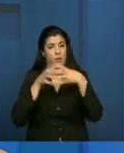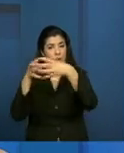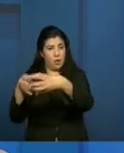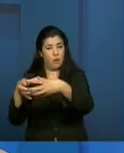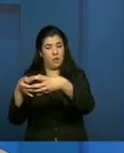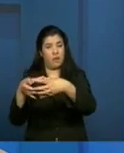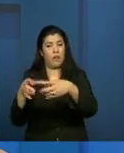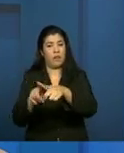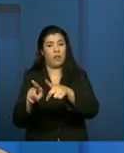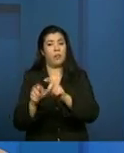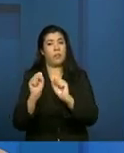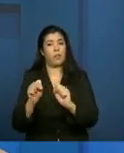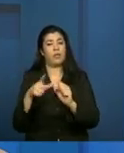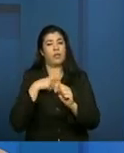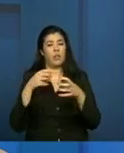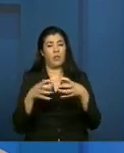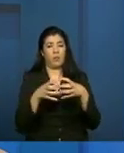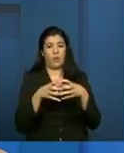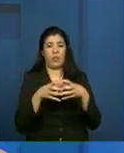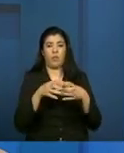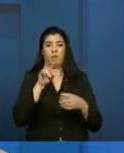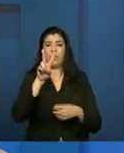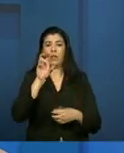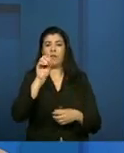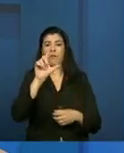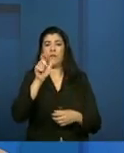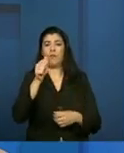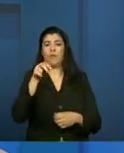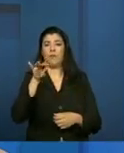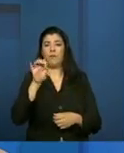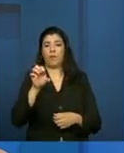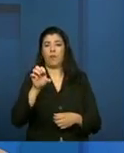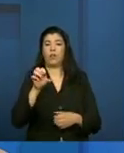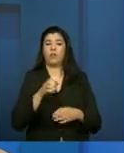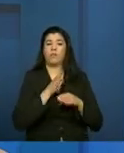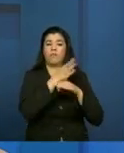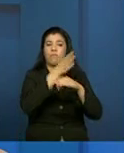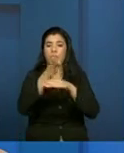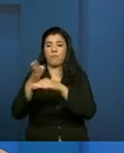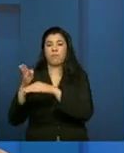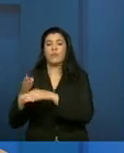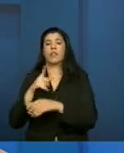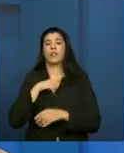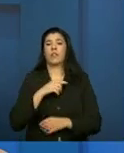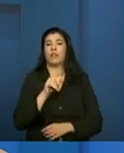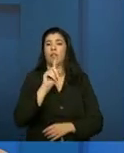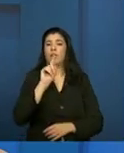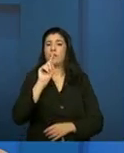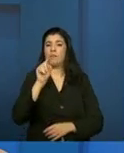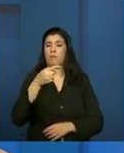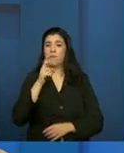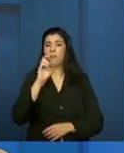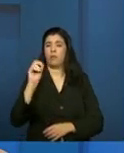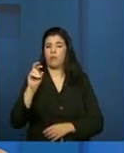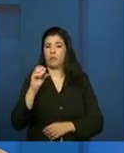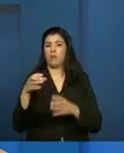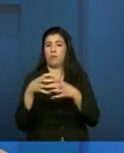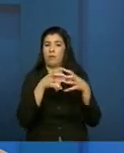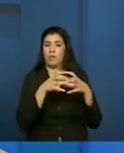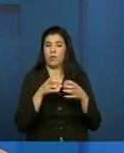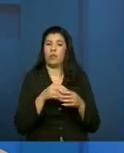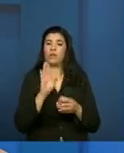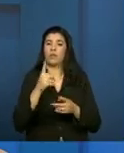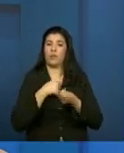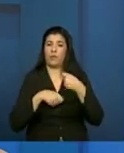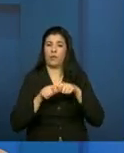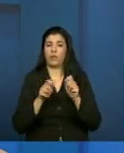também ter a equipe volante, né? Como eu falei no começo, a gente tem 1.250 equipes volantes cofinanciadas pelo MDS e que elas